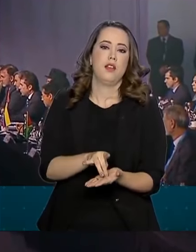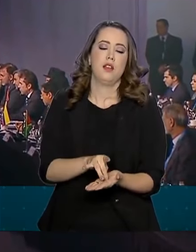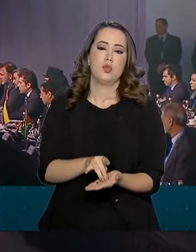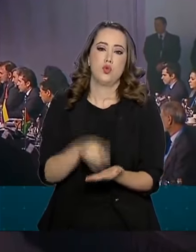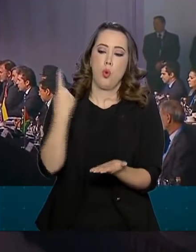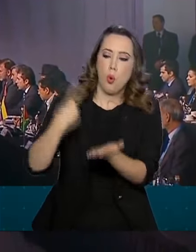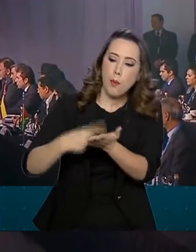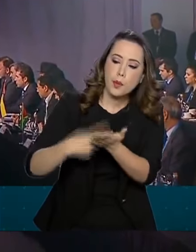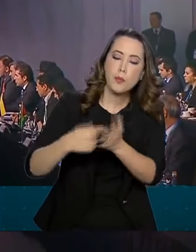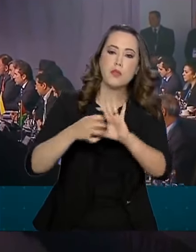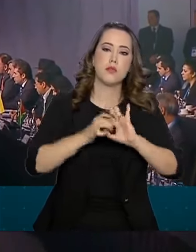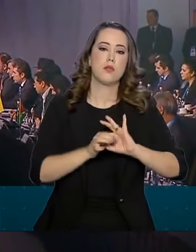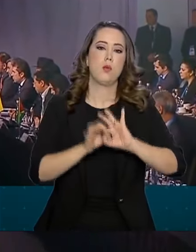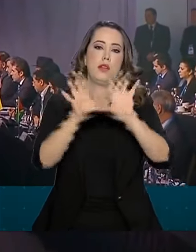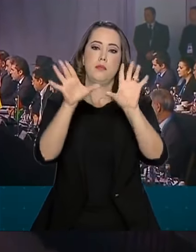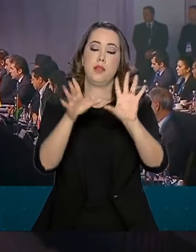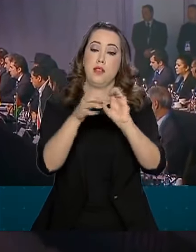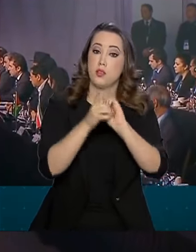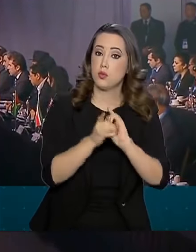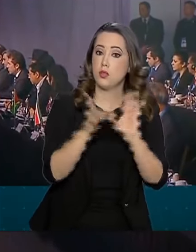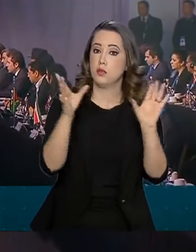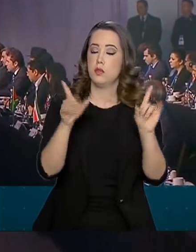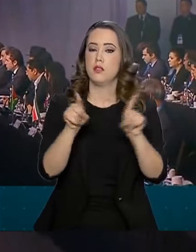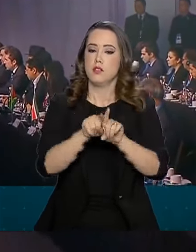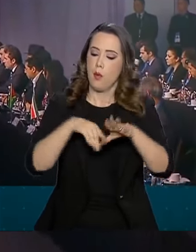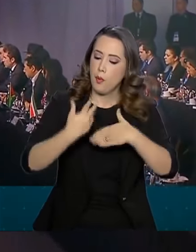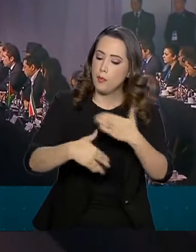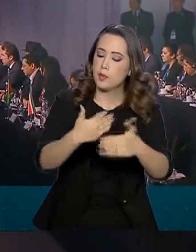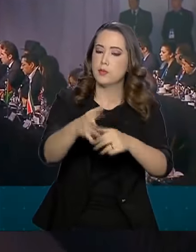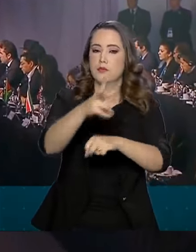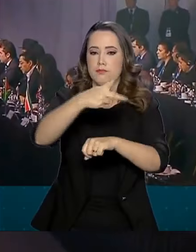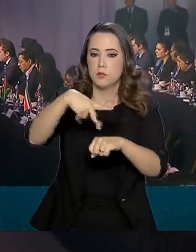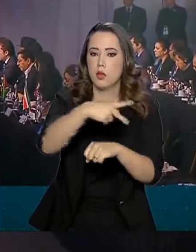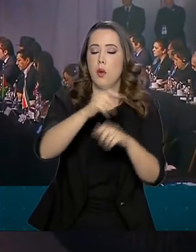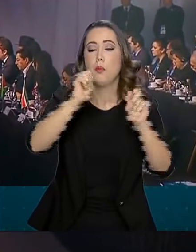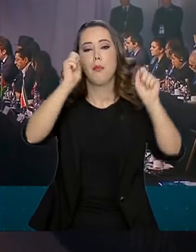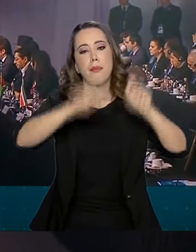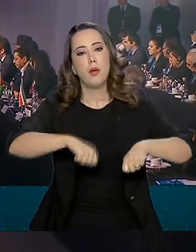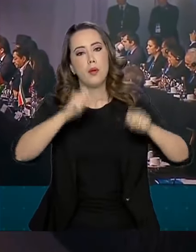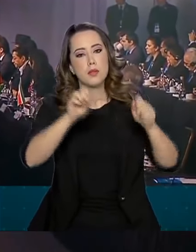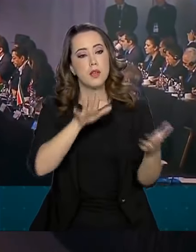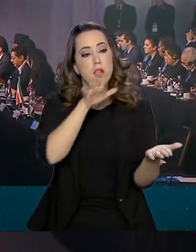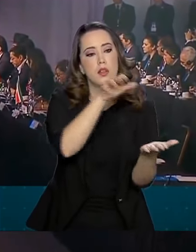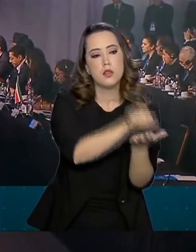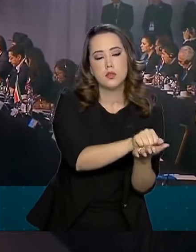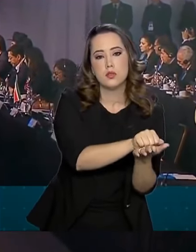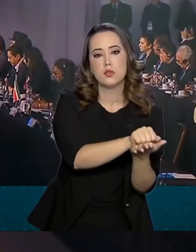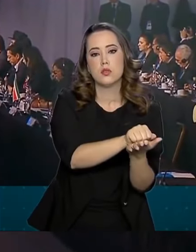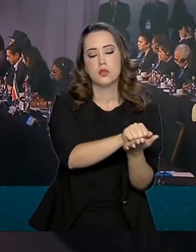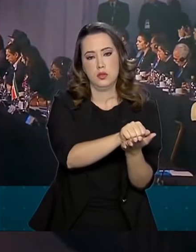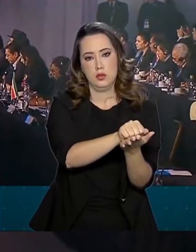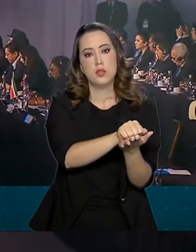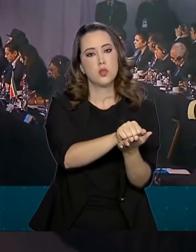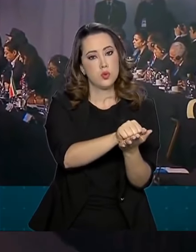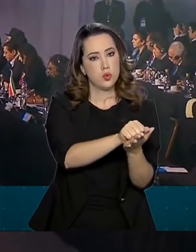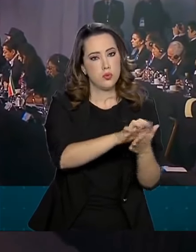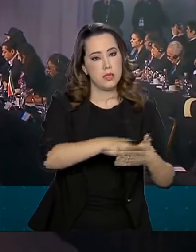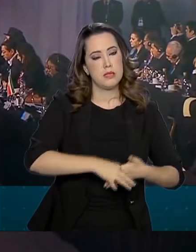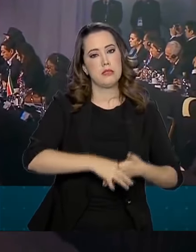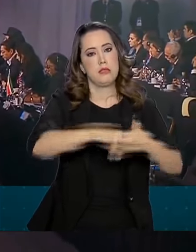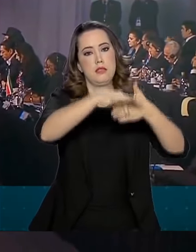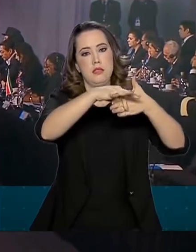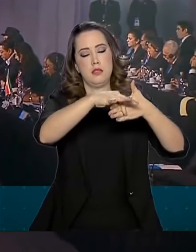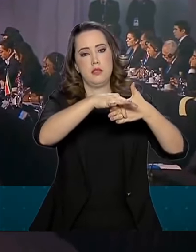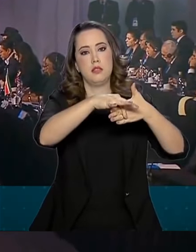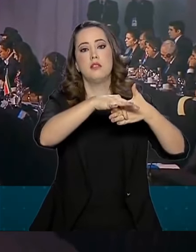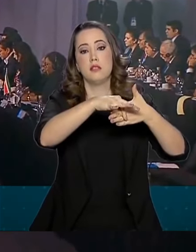com a liberdade, com a democracia e com a prosperidade, possa ocupar esse cargo majoritário na